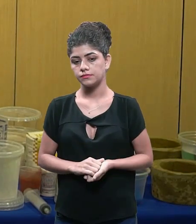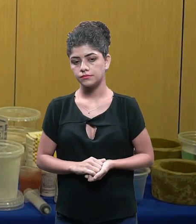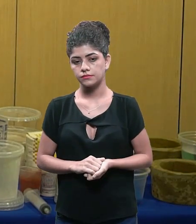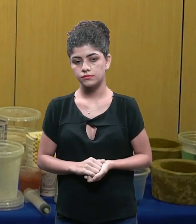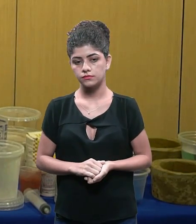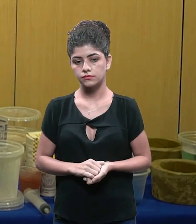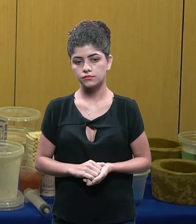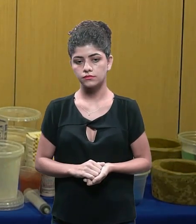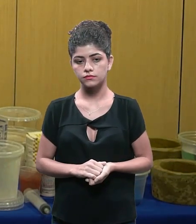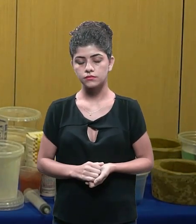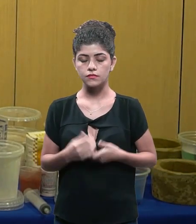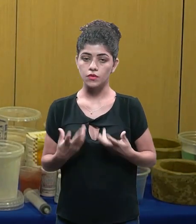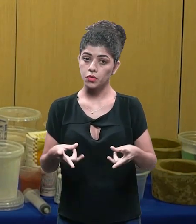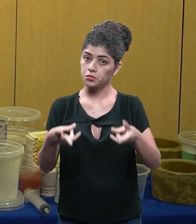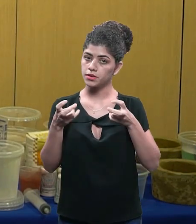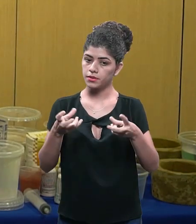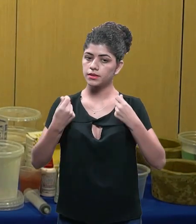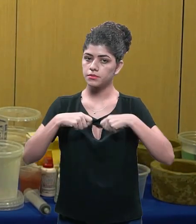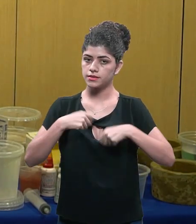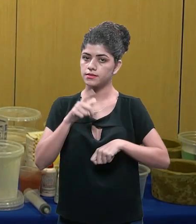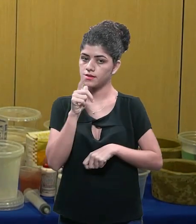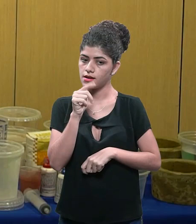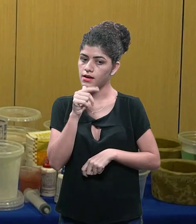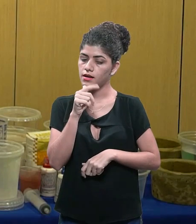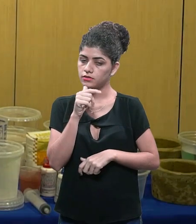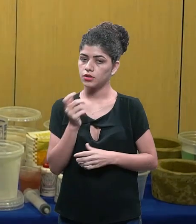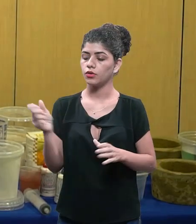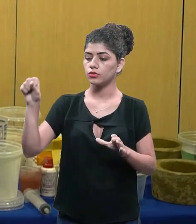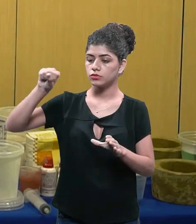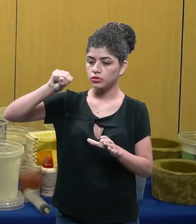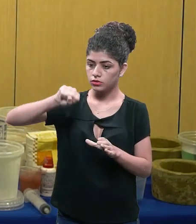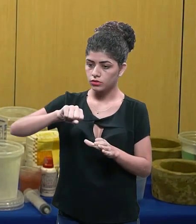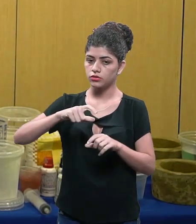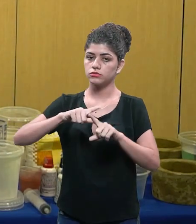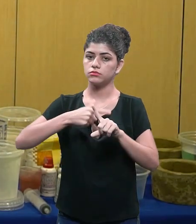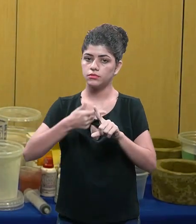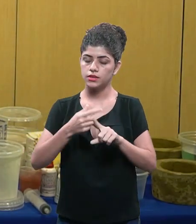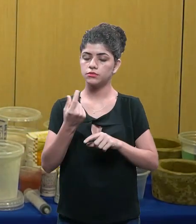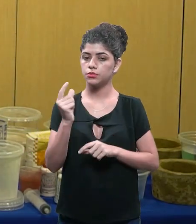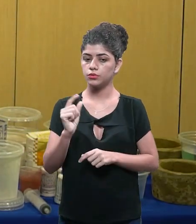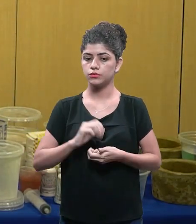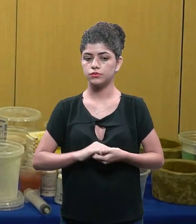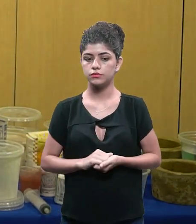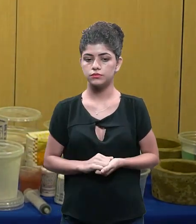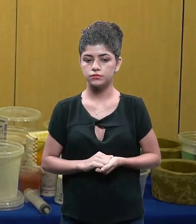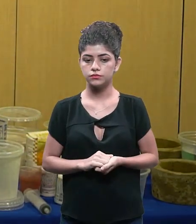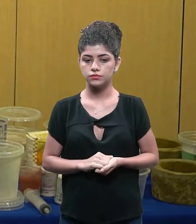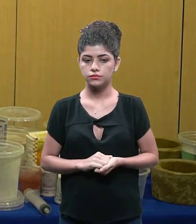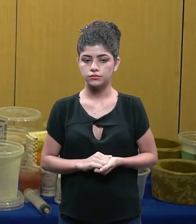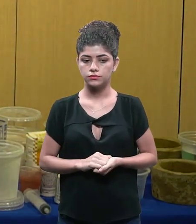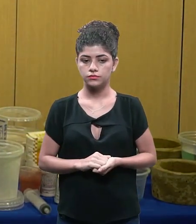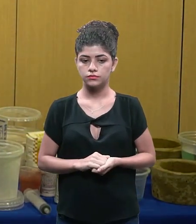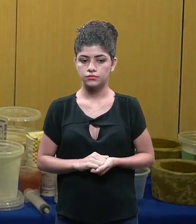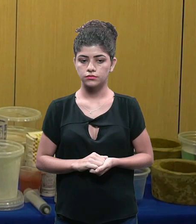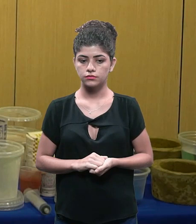dependendo da função vou percebendo que precisa de mais água vou adicionando mais